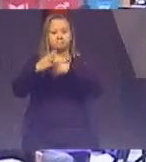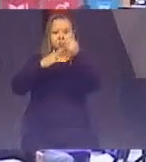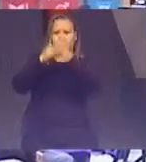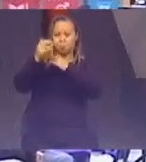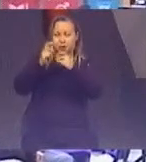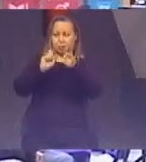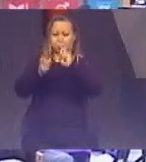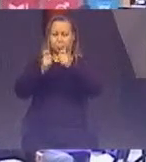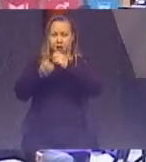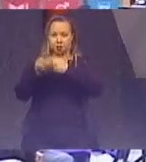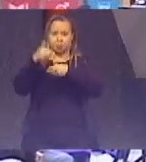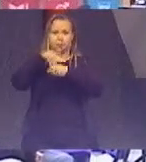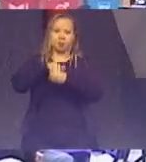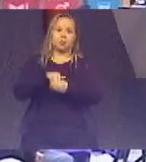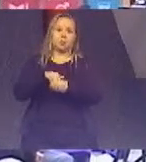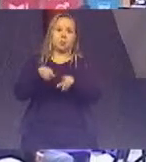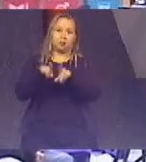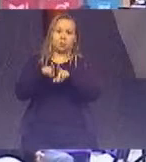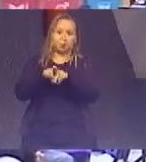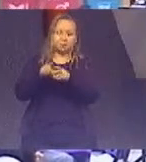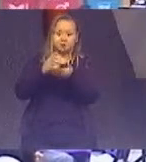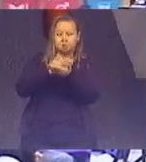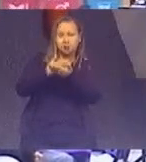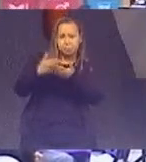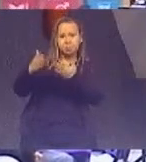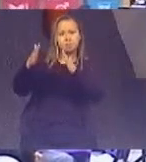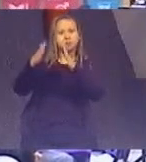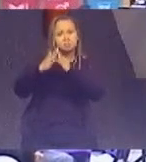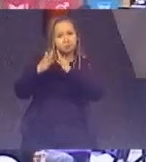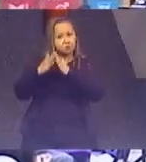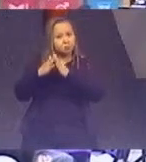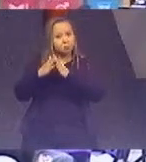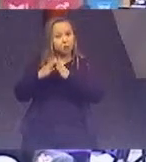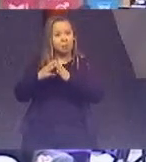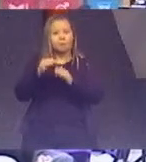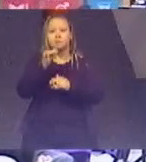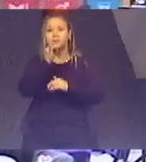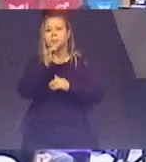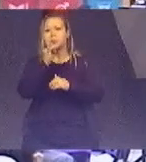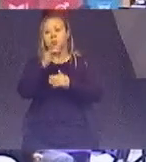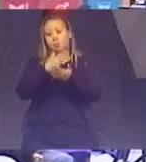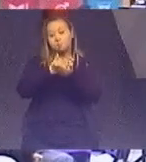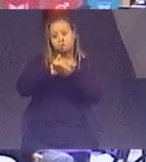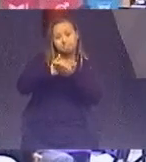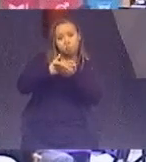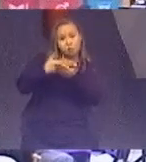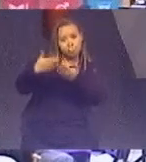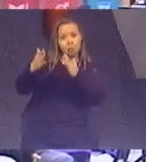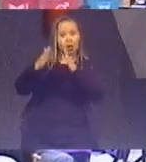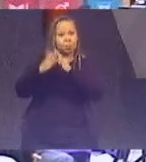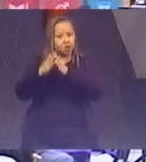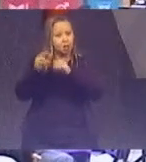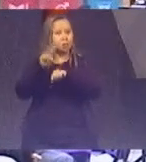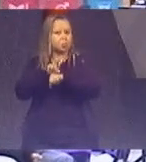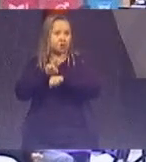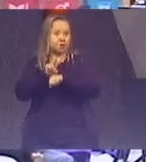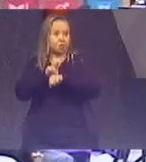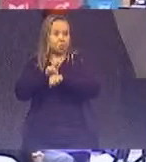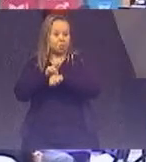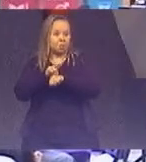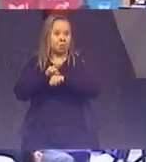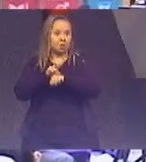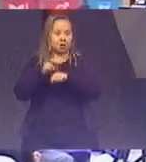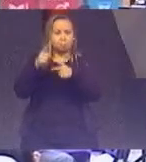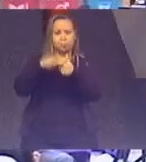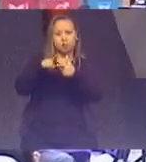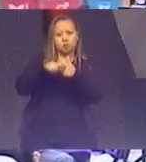como a dizer comecemos de casa aquilo que defendemos e decidimos nos conflitos que são trazidos à